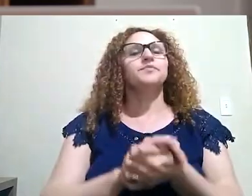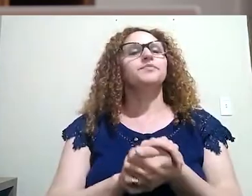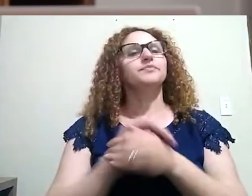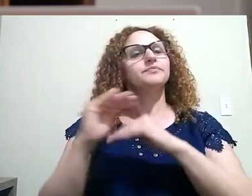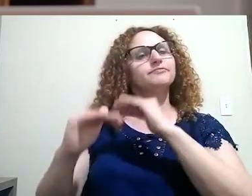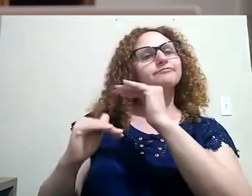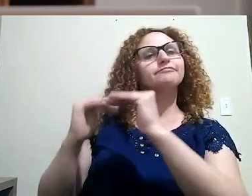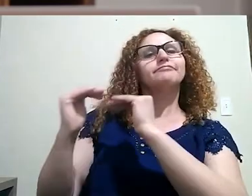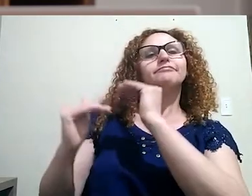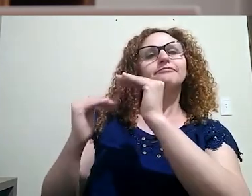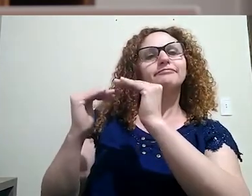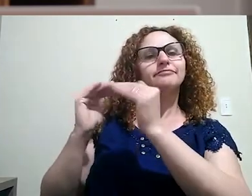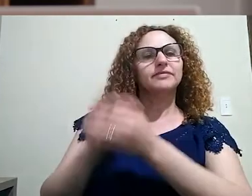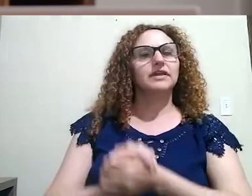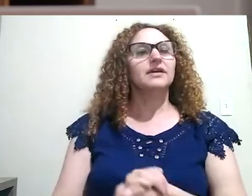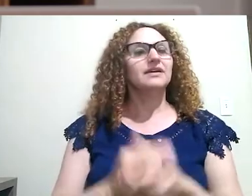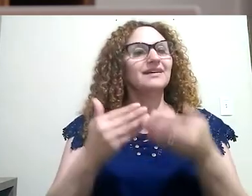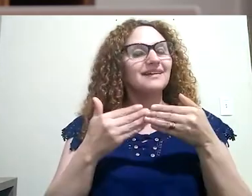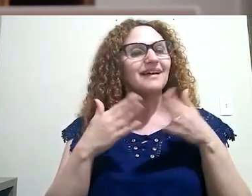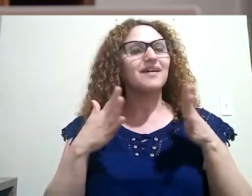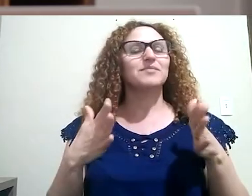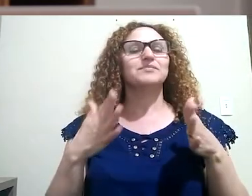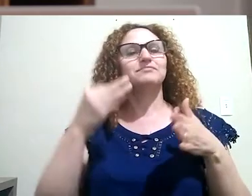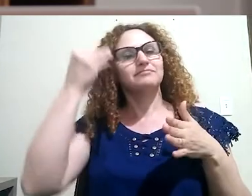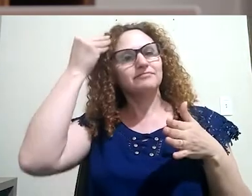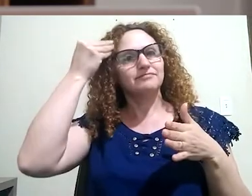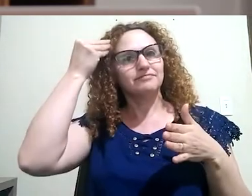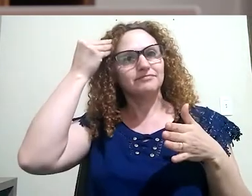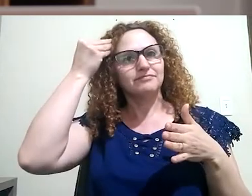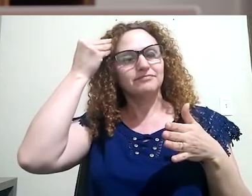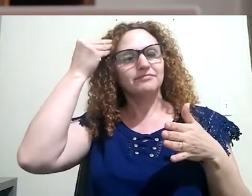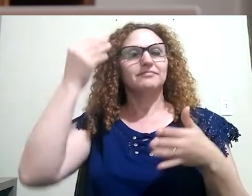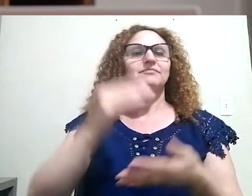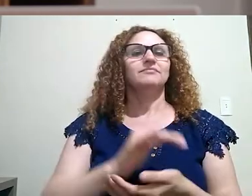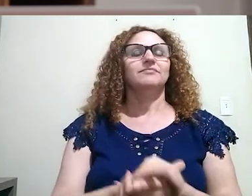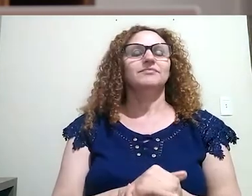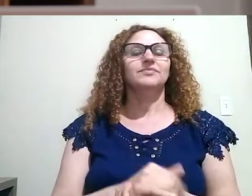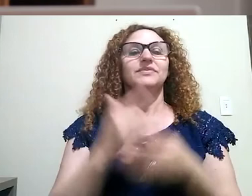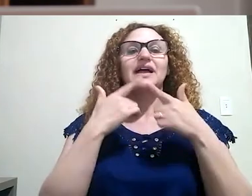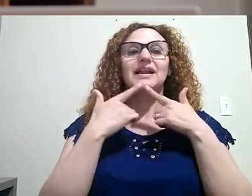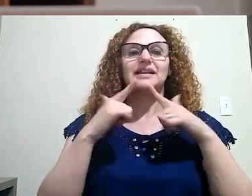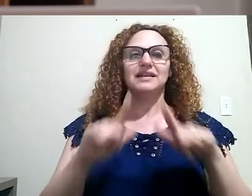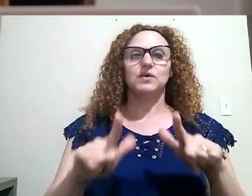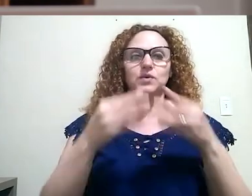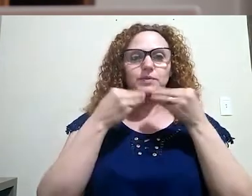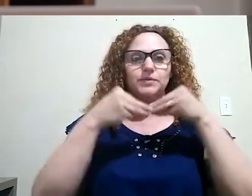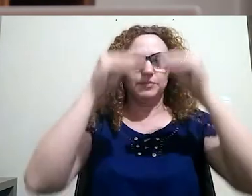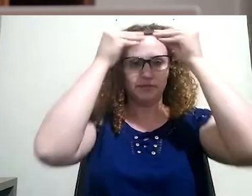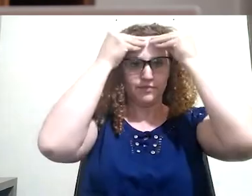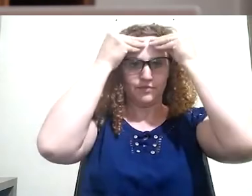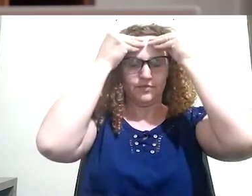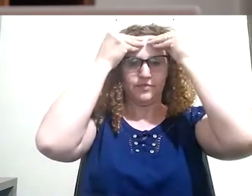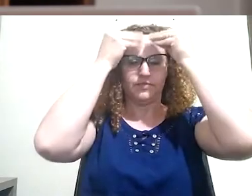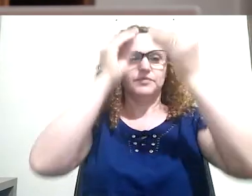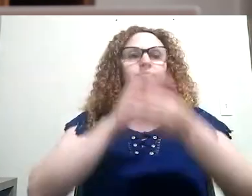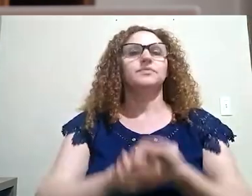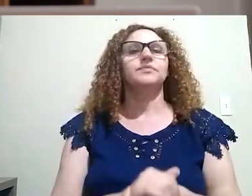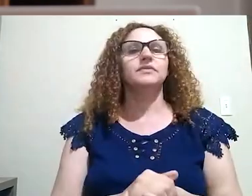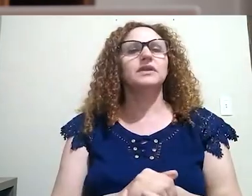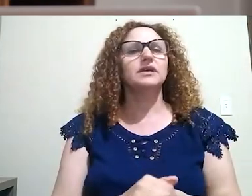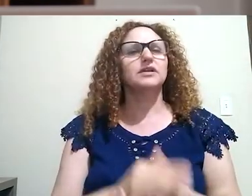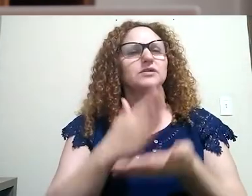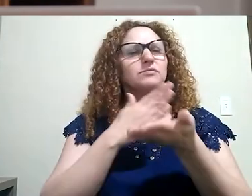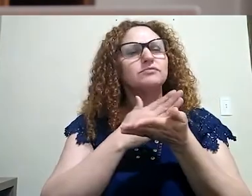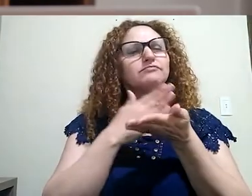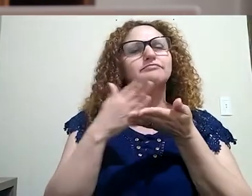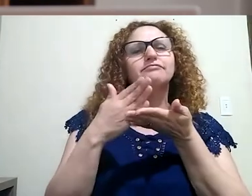então e abriu caminhos para novas reflexões em torno da língua e da linguagem no que costumamos chamar